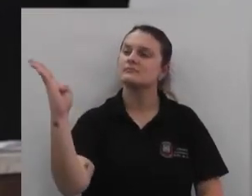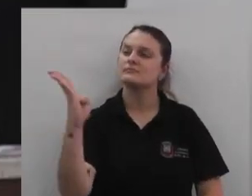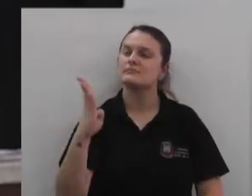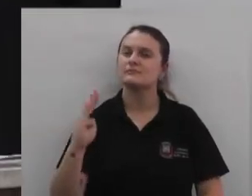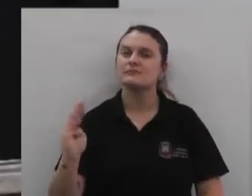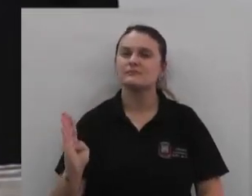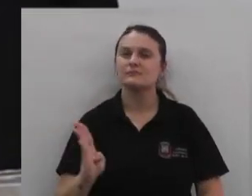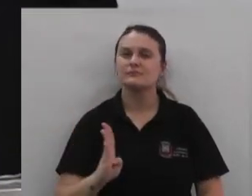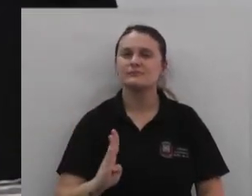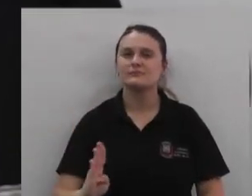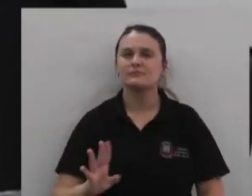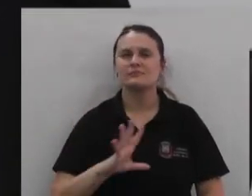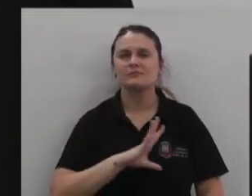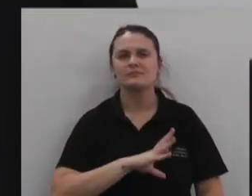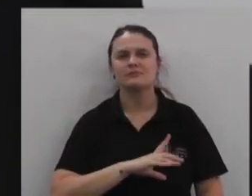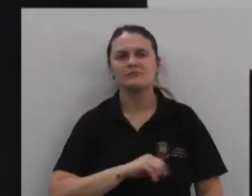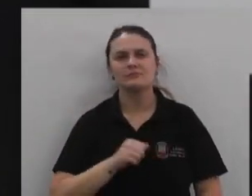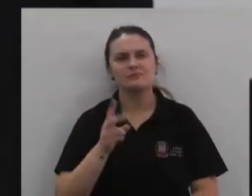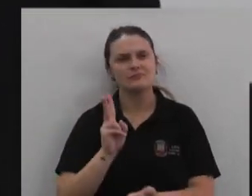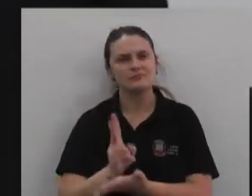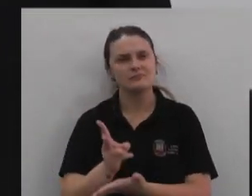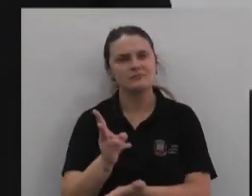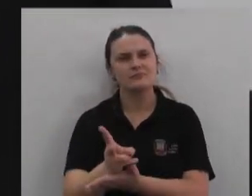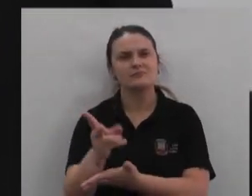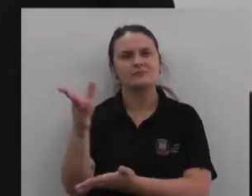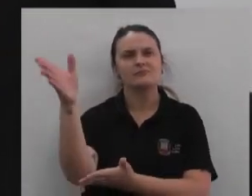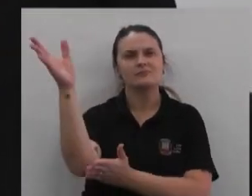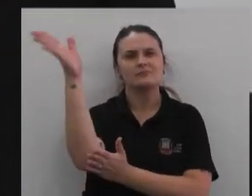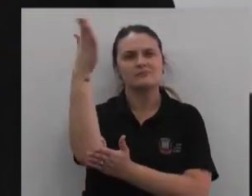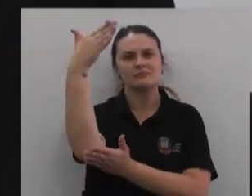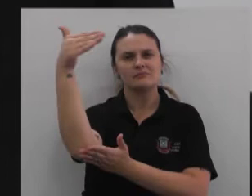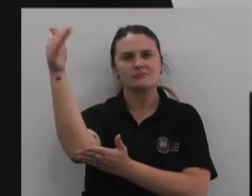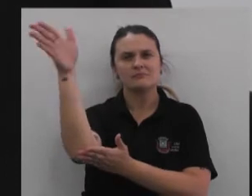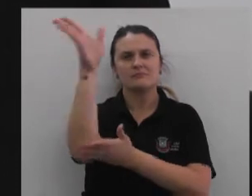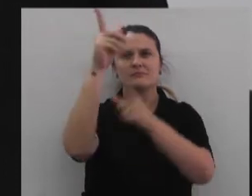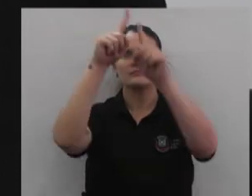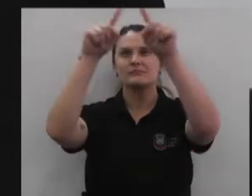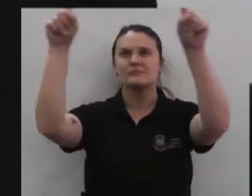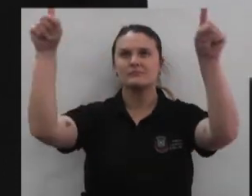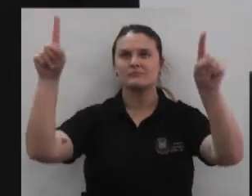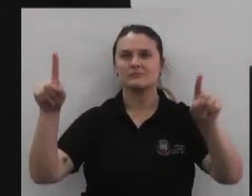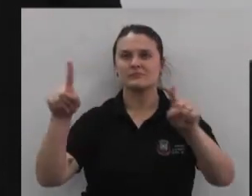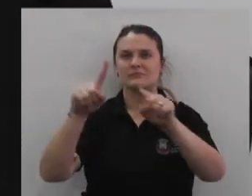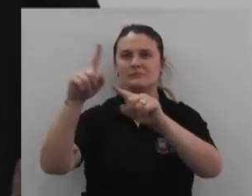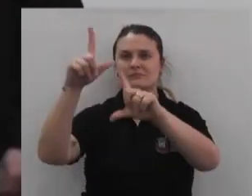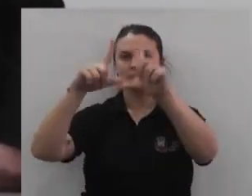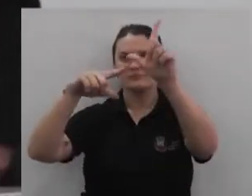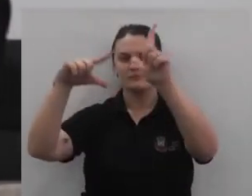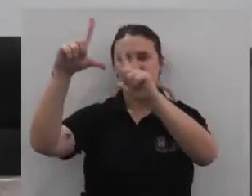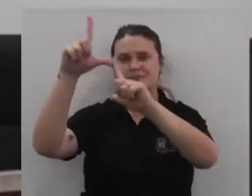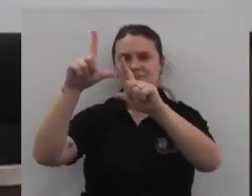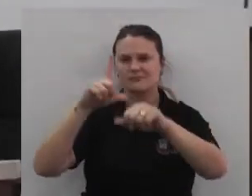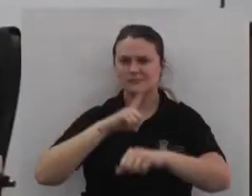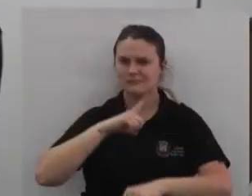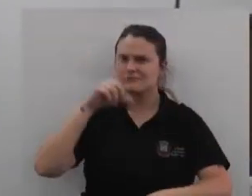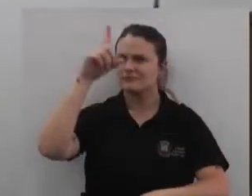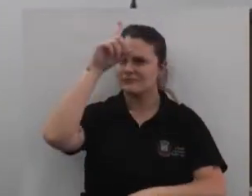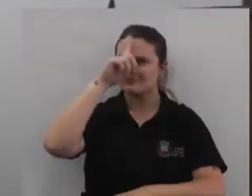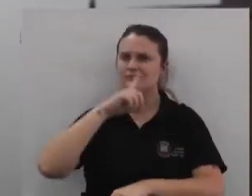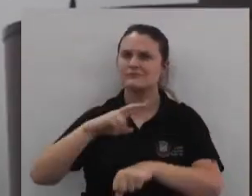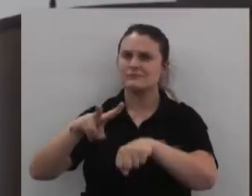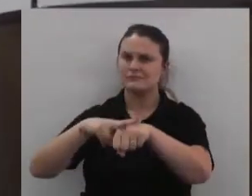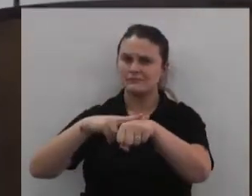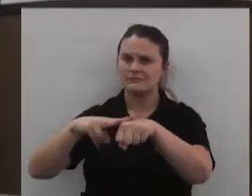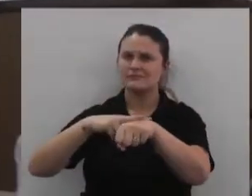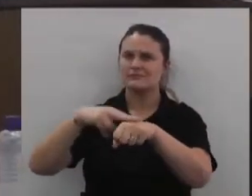sal Brasil, que amor eterno seja símbolo Olá, barulho e os dentas estrelado